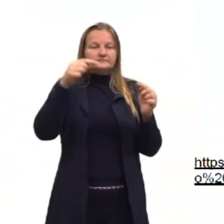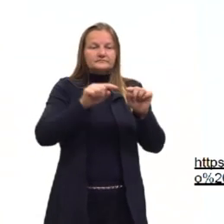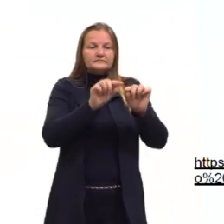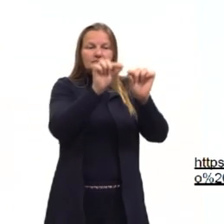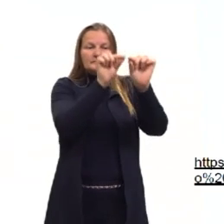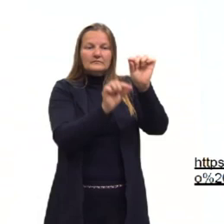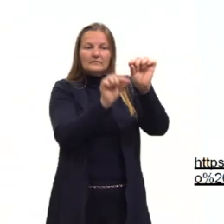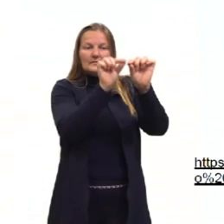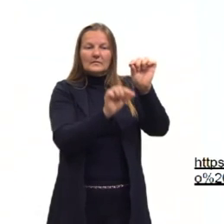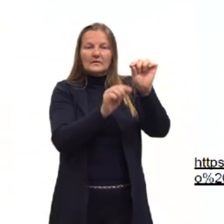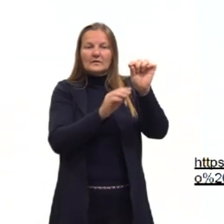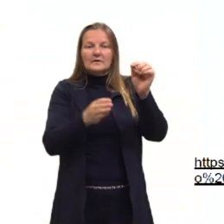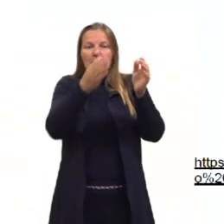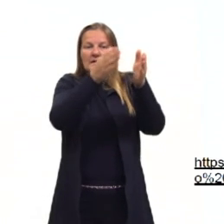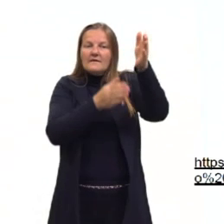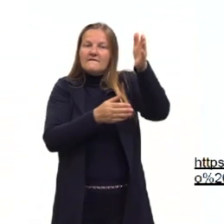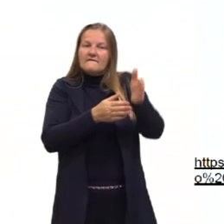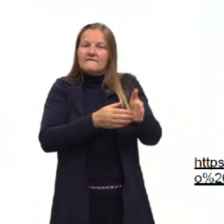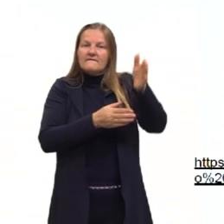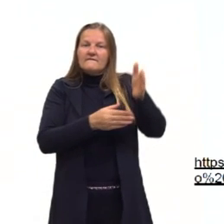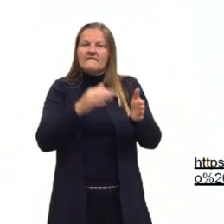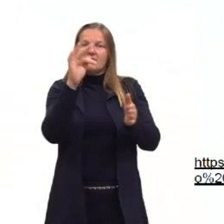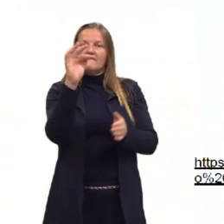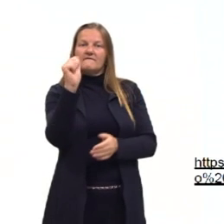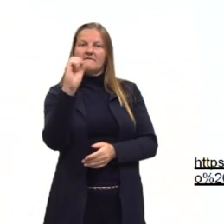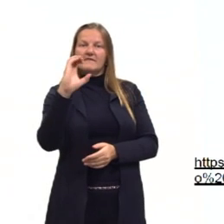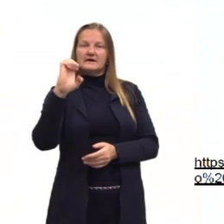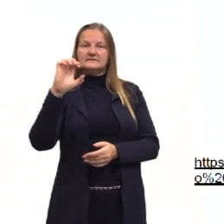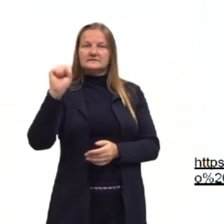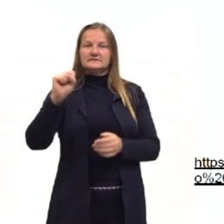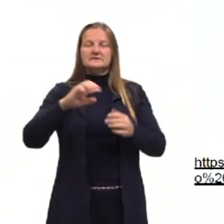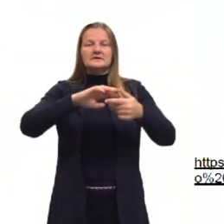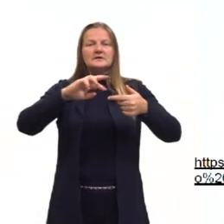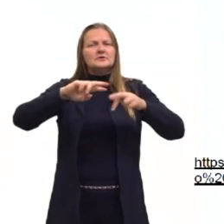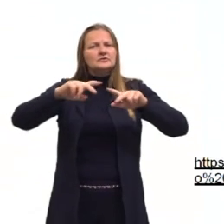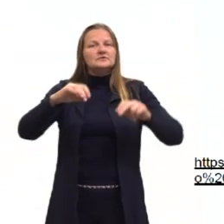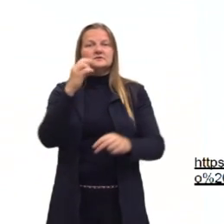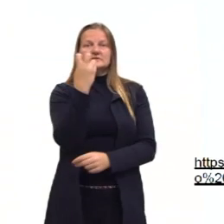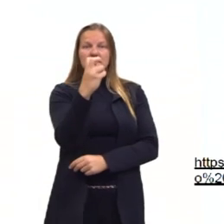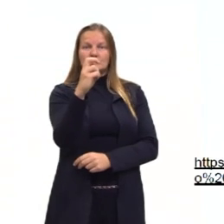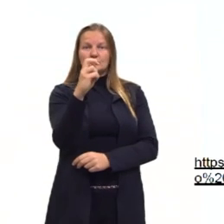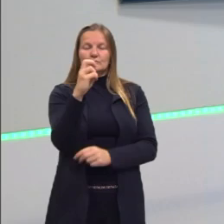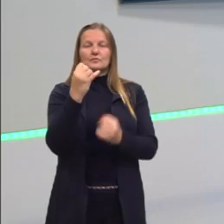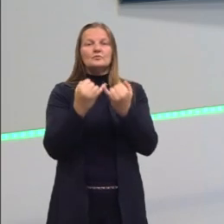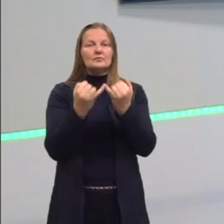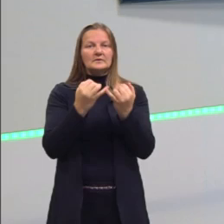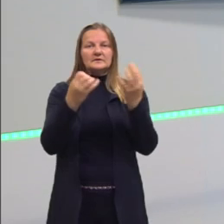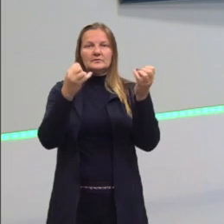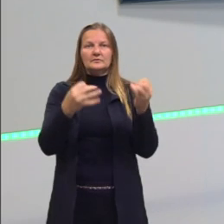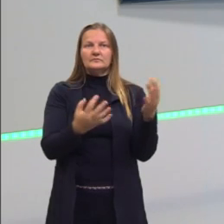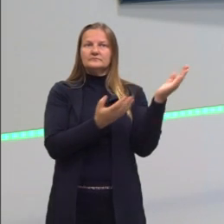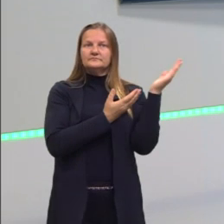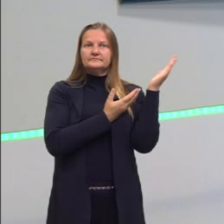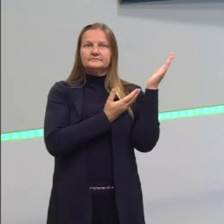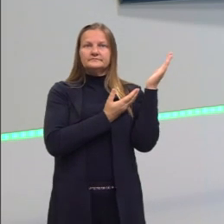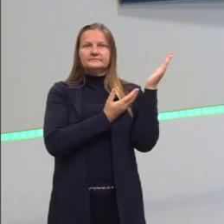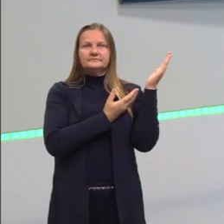faces. Aqui na imagem nós temos cinco exemplos de poliedros. Então nós temos ali